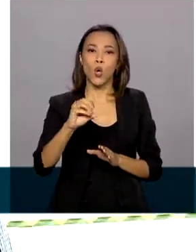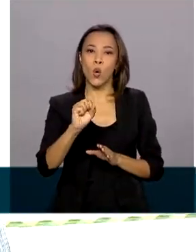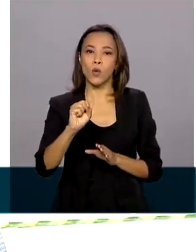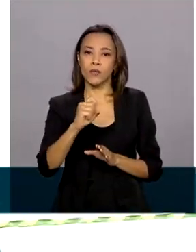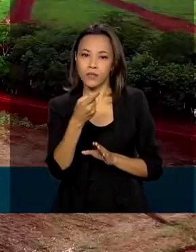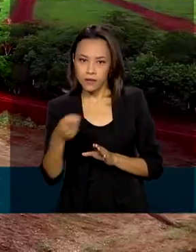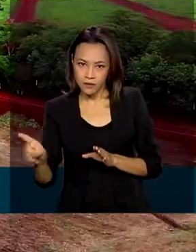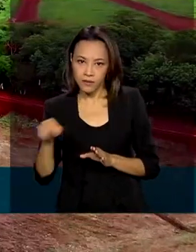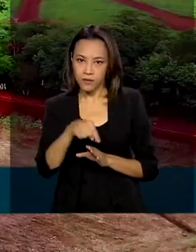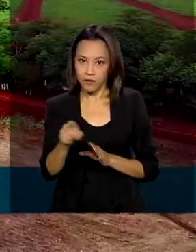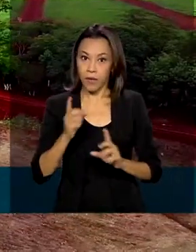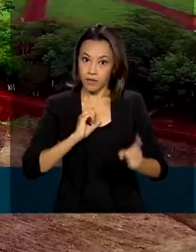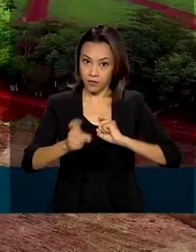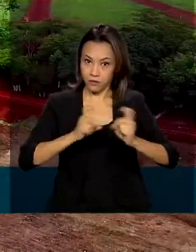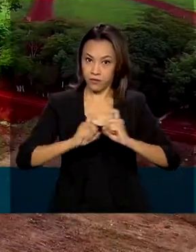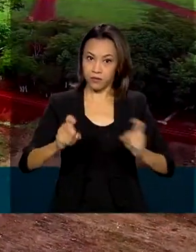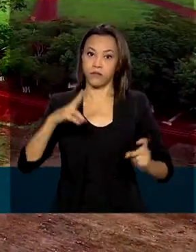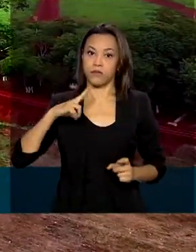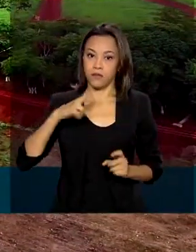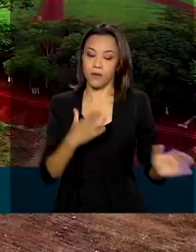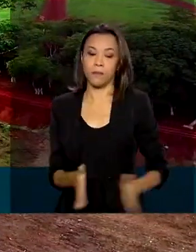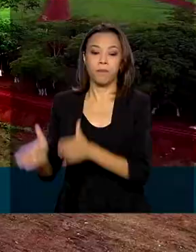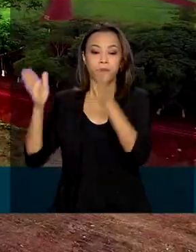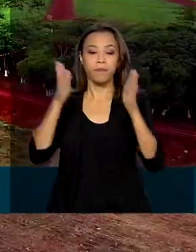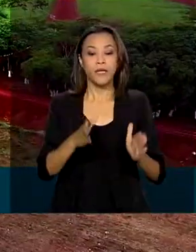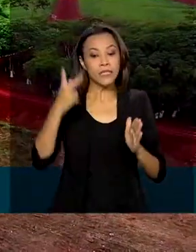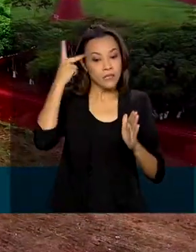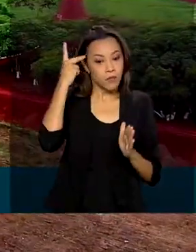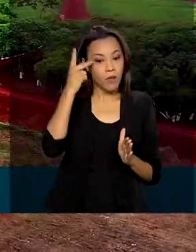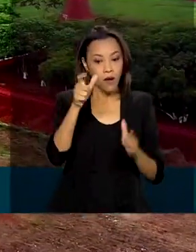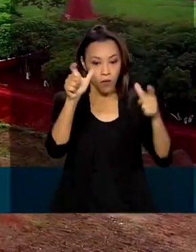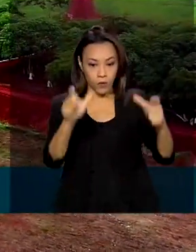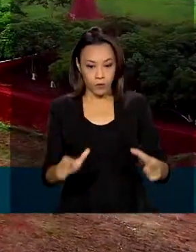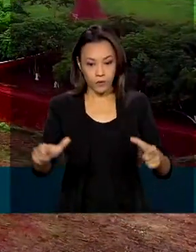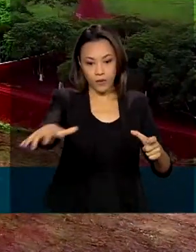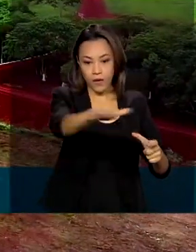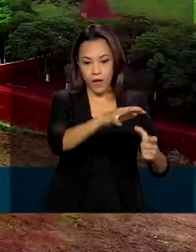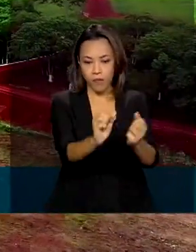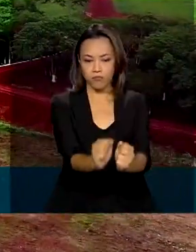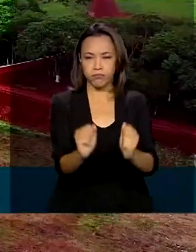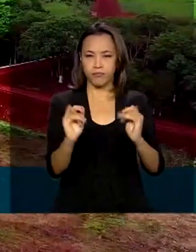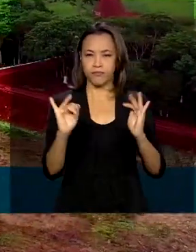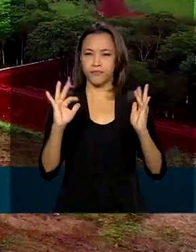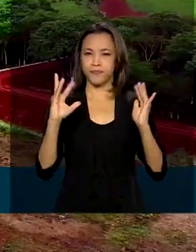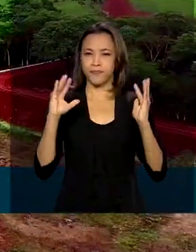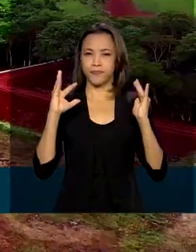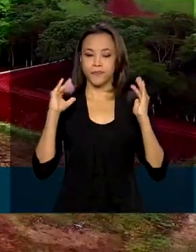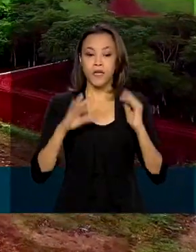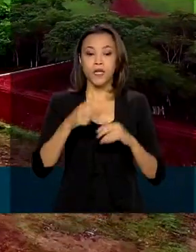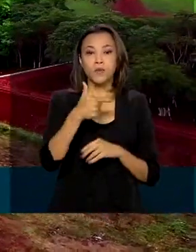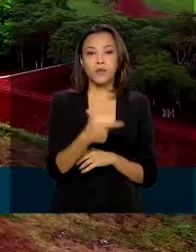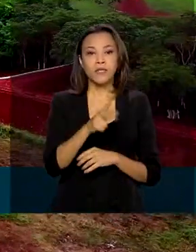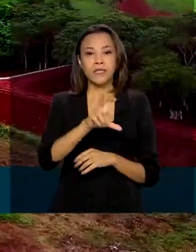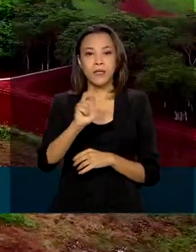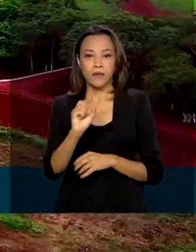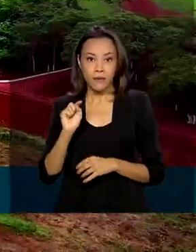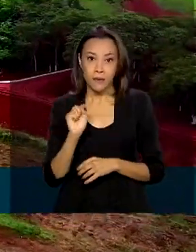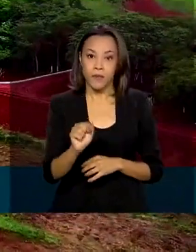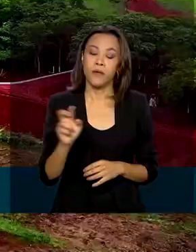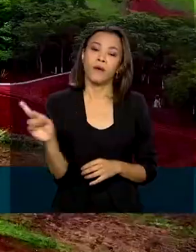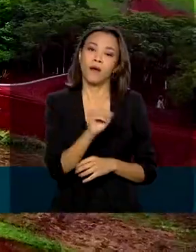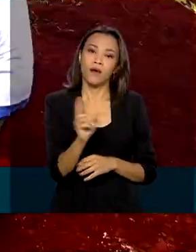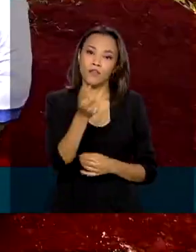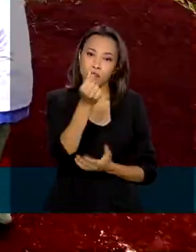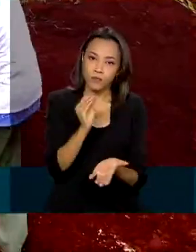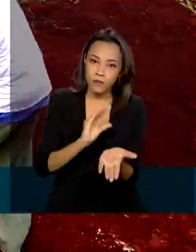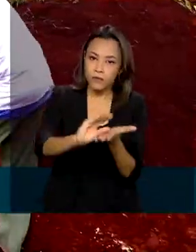grupo dos 20 parques. Já em São Paulo, no município de Colômbia, um parque urbano vai receber 250 mil reais em recursos